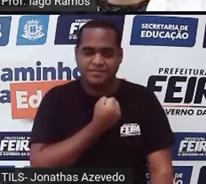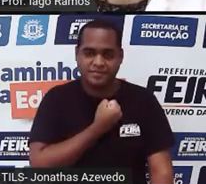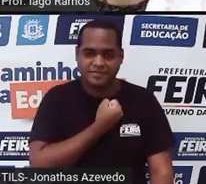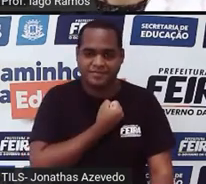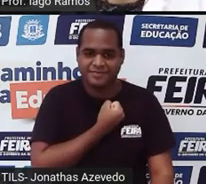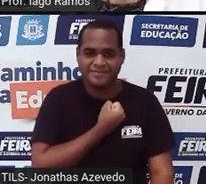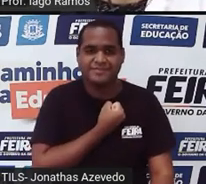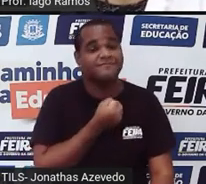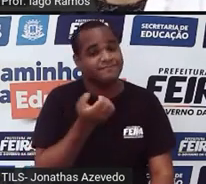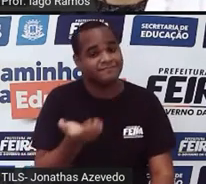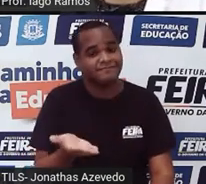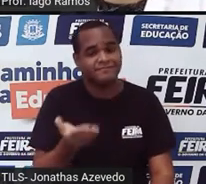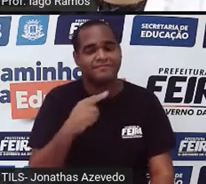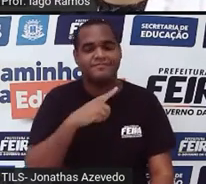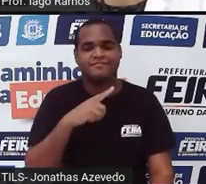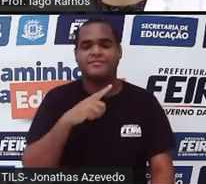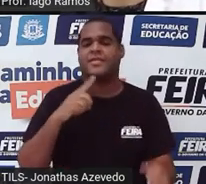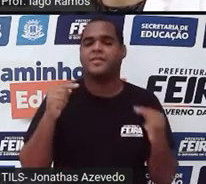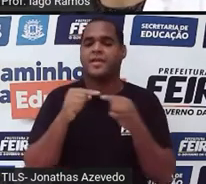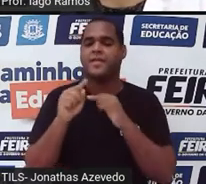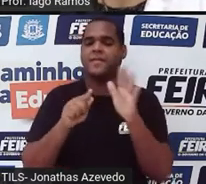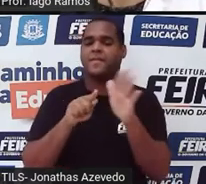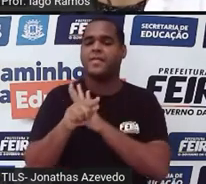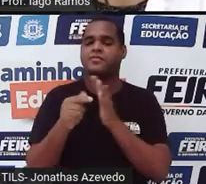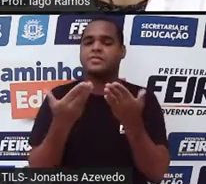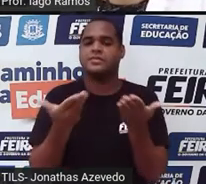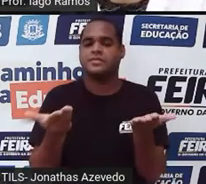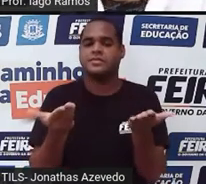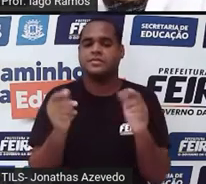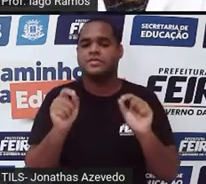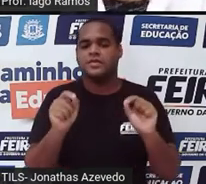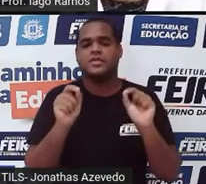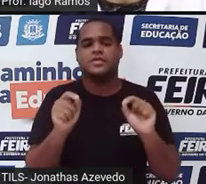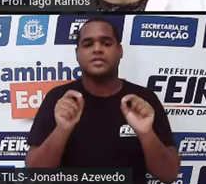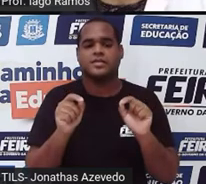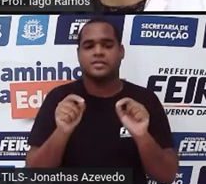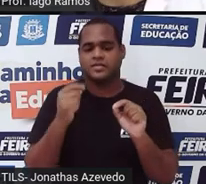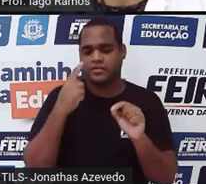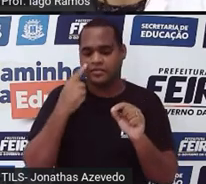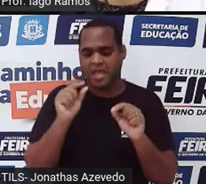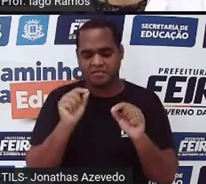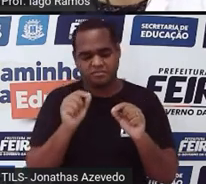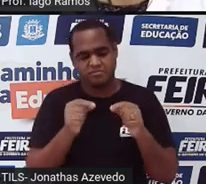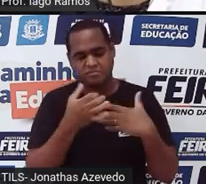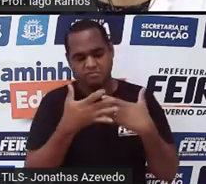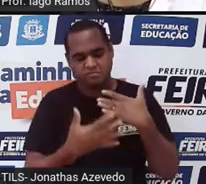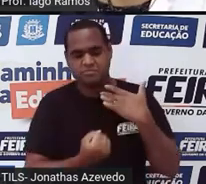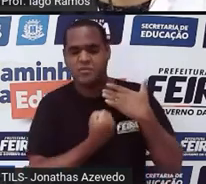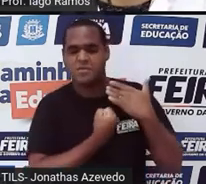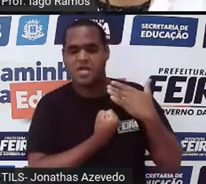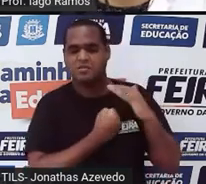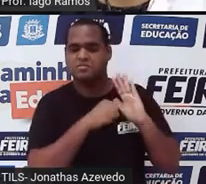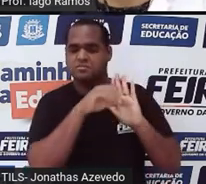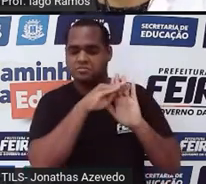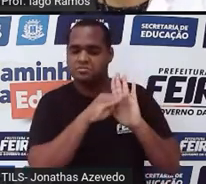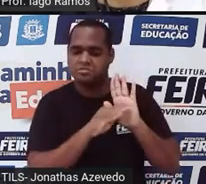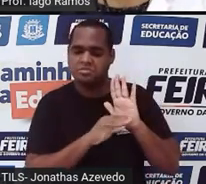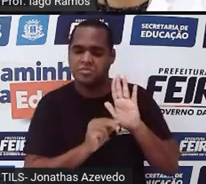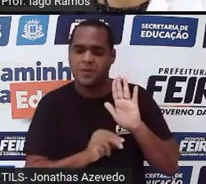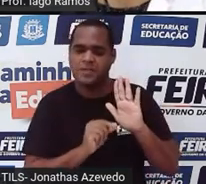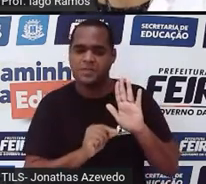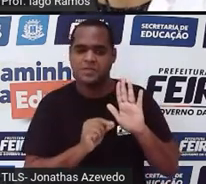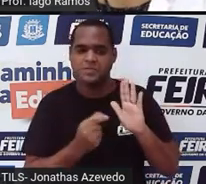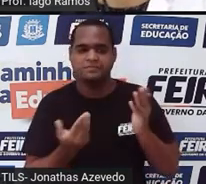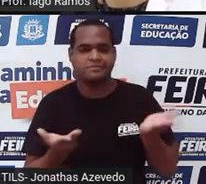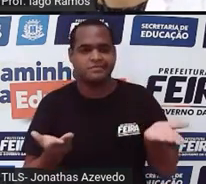E aí eu tenho essa pergunta para te fazer, né? O que é então uma sequência numérica? Olha só